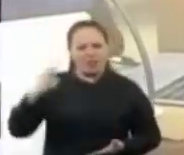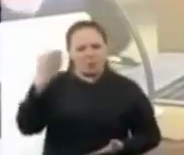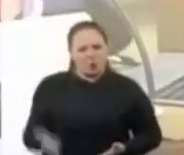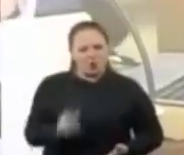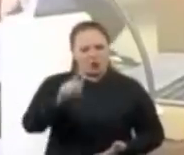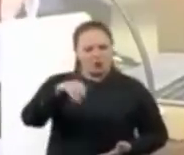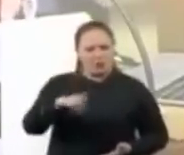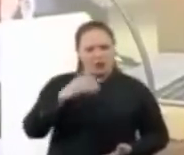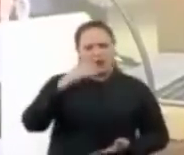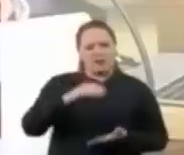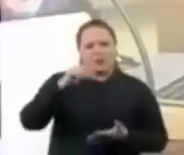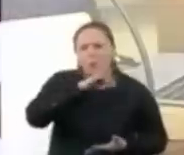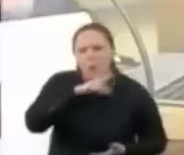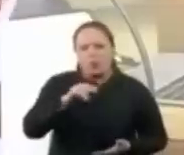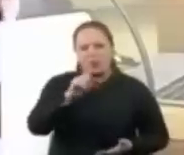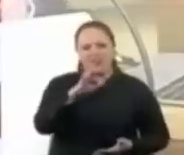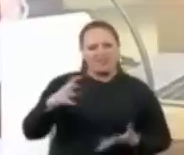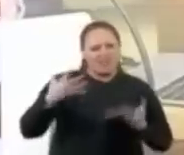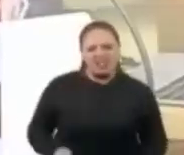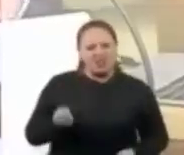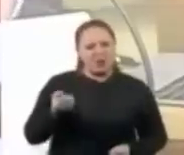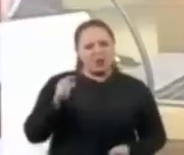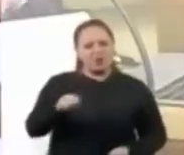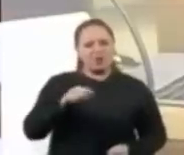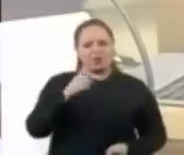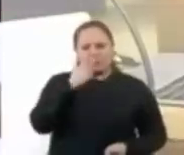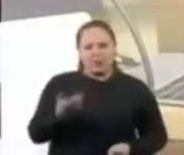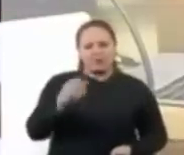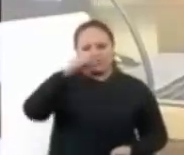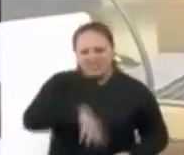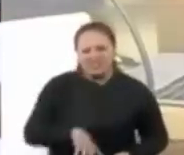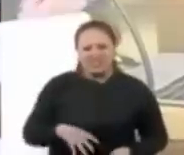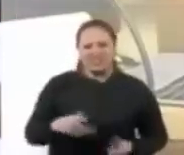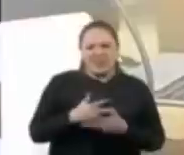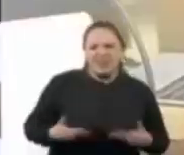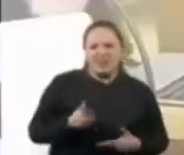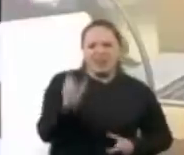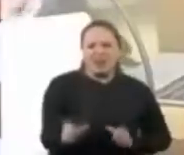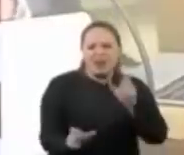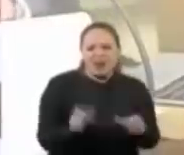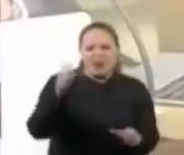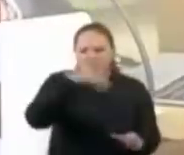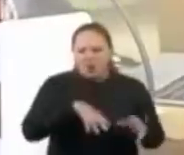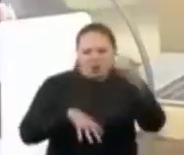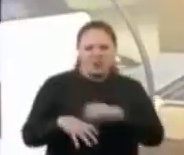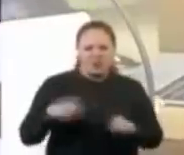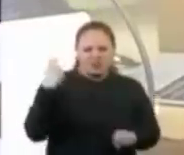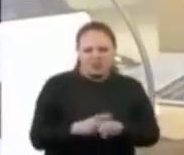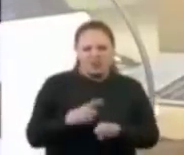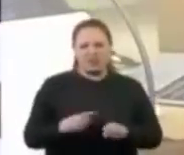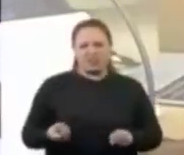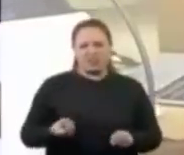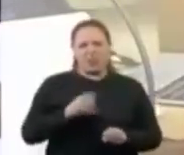Exª é uma desonra para o tribunal. Uma desonra para todos nós. Um temperamento agressivo, grosseiro, rude. É